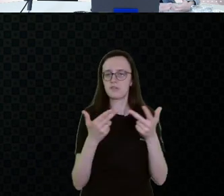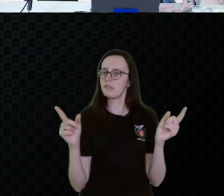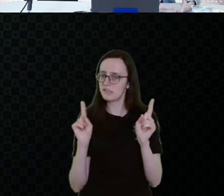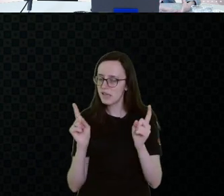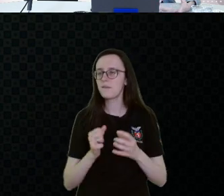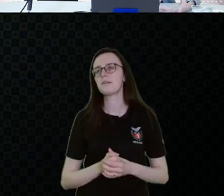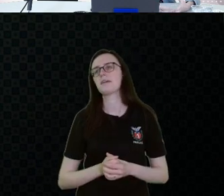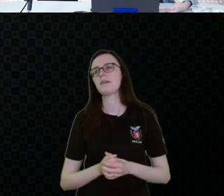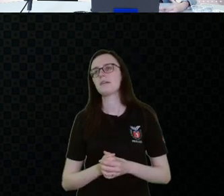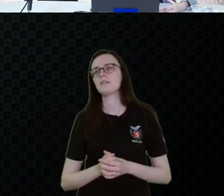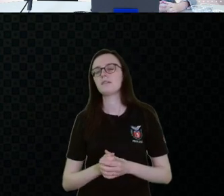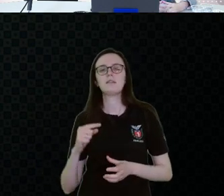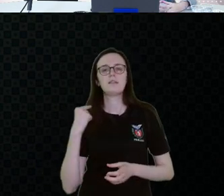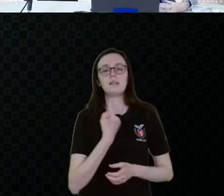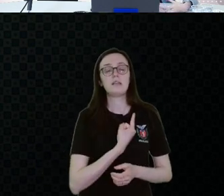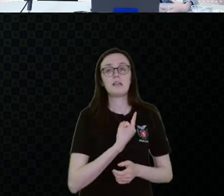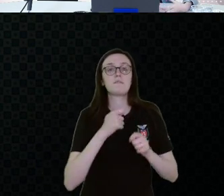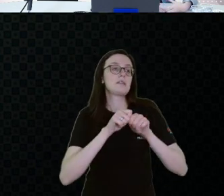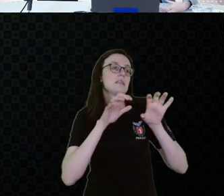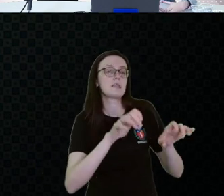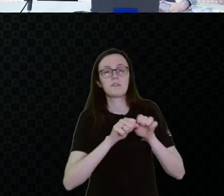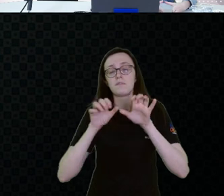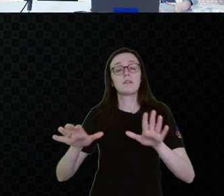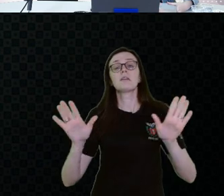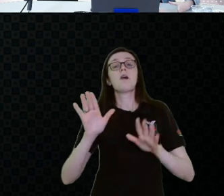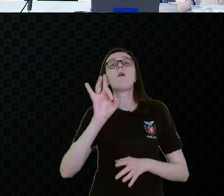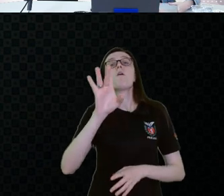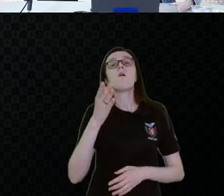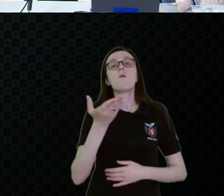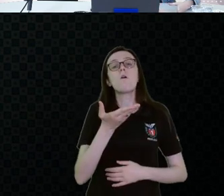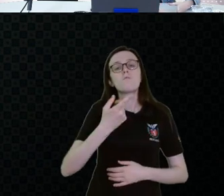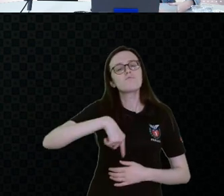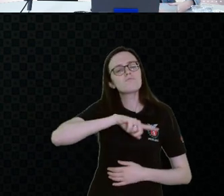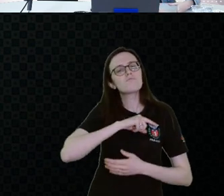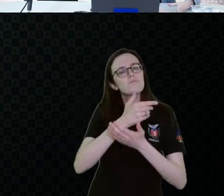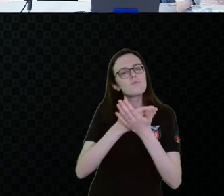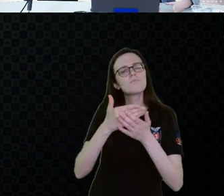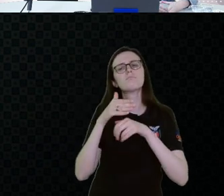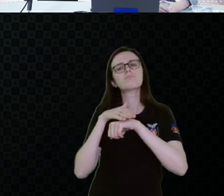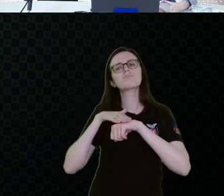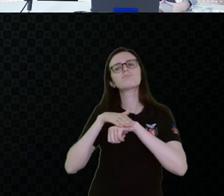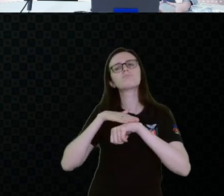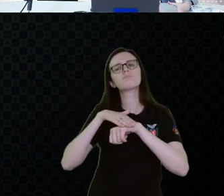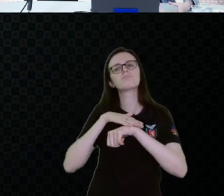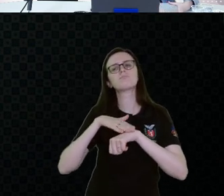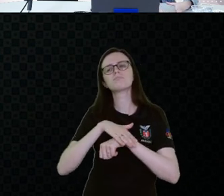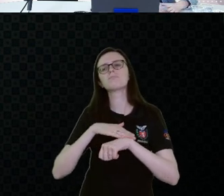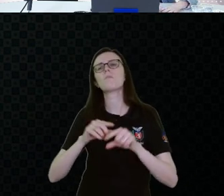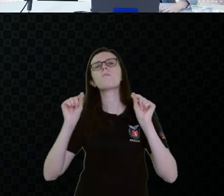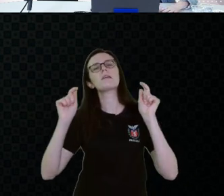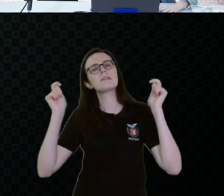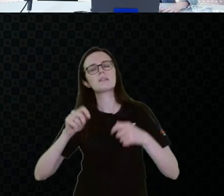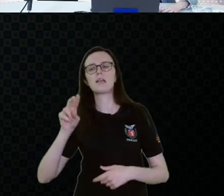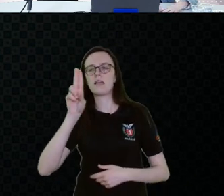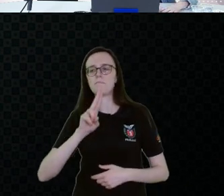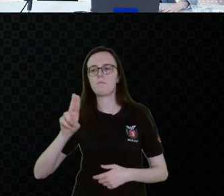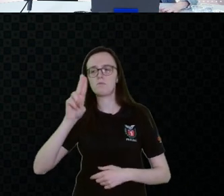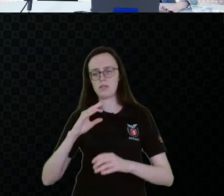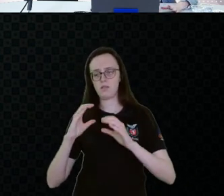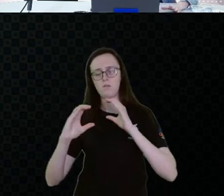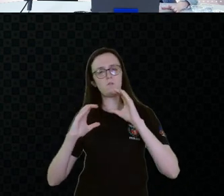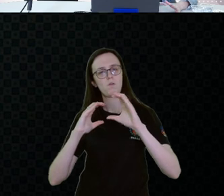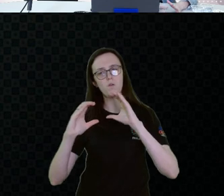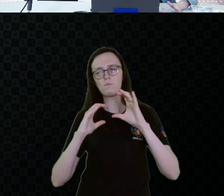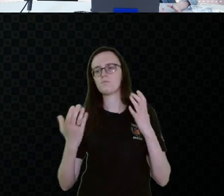de começarmos a fazer. Hoje, apenas a gente iniciar uma conversa sobre o que podemos utilizar da comunicação,